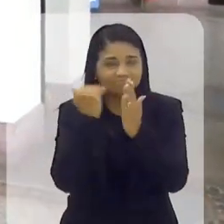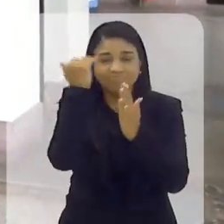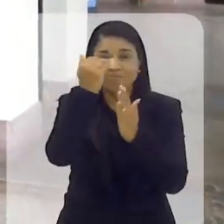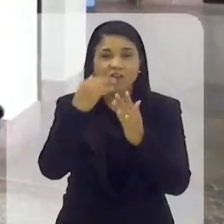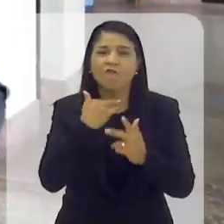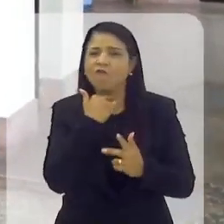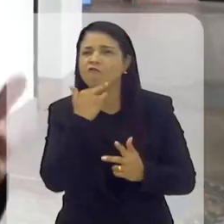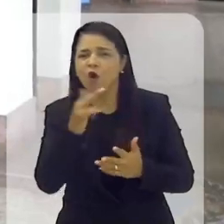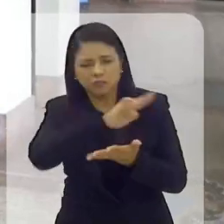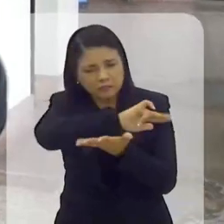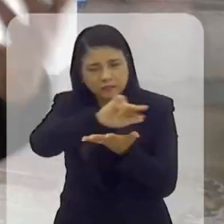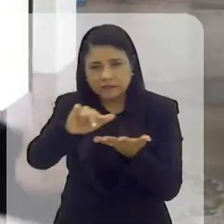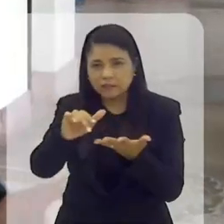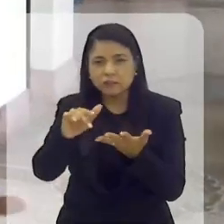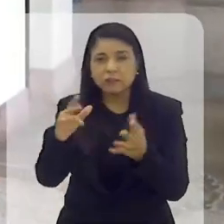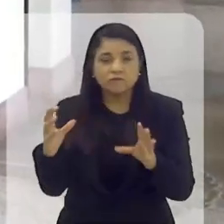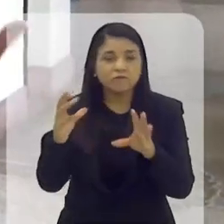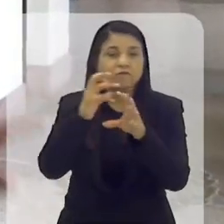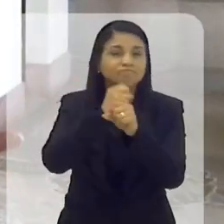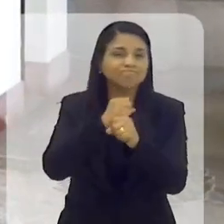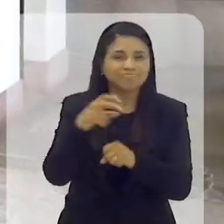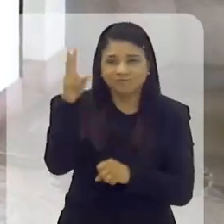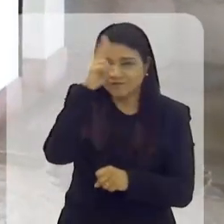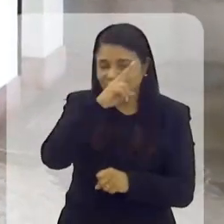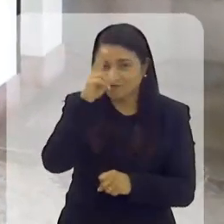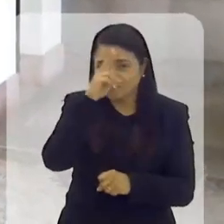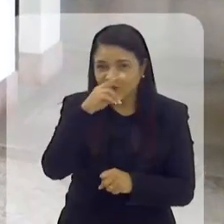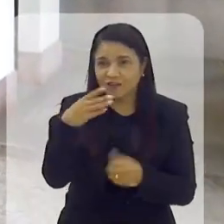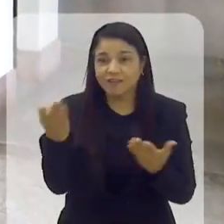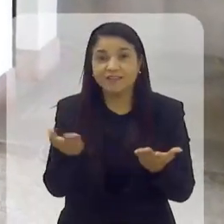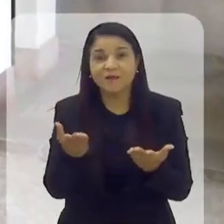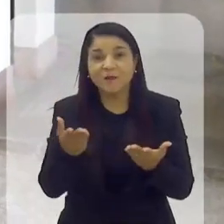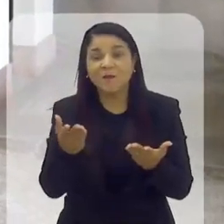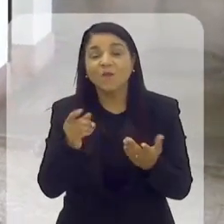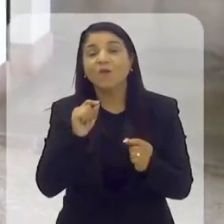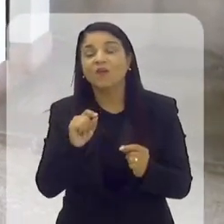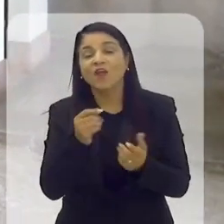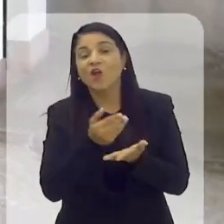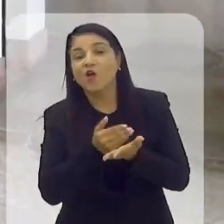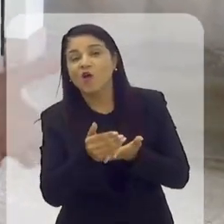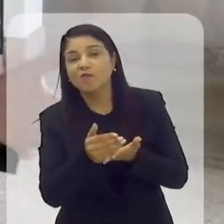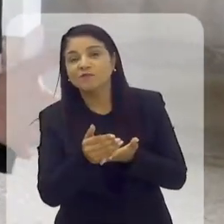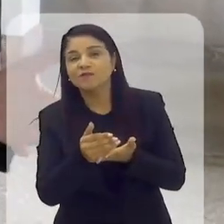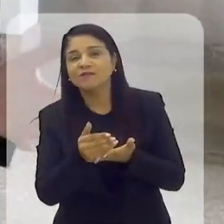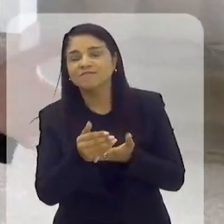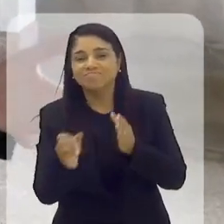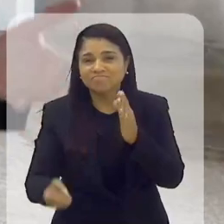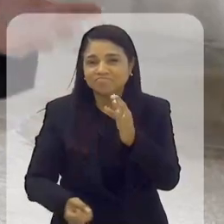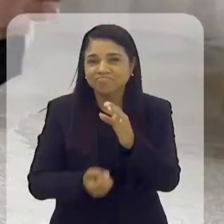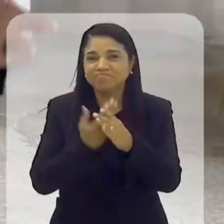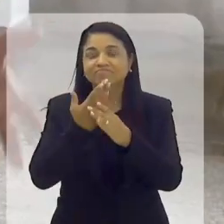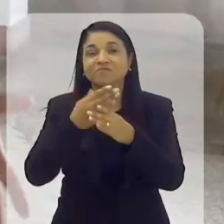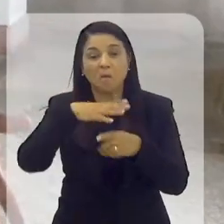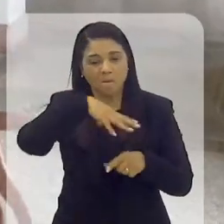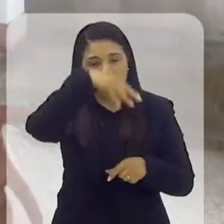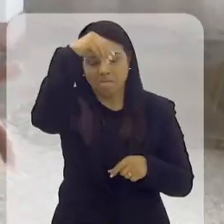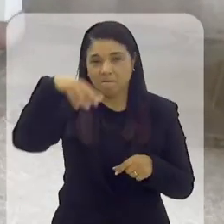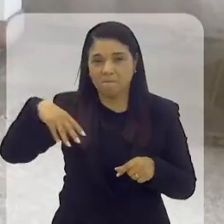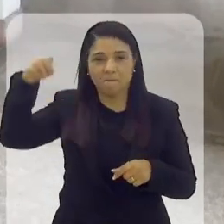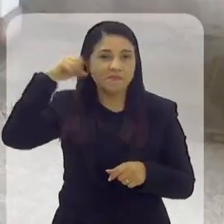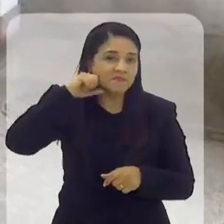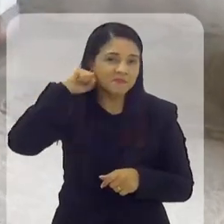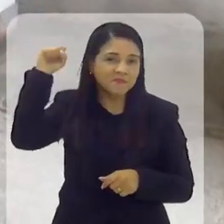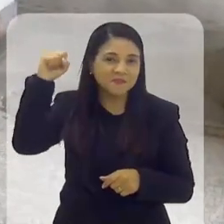e busca trazer múltiplas vozes e formas às histórias brasileiras. E nada mais justo do que começar